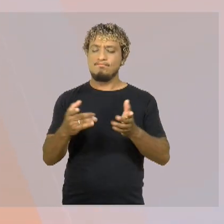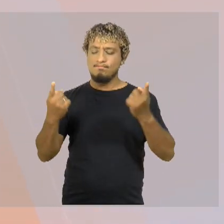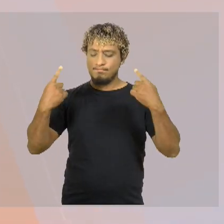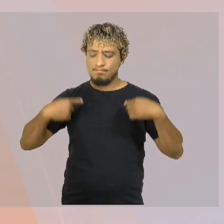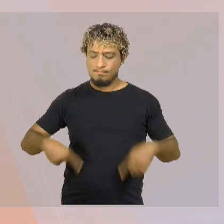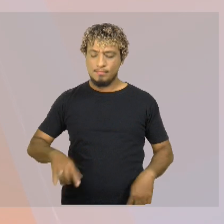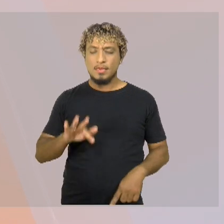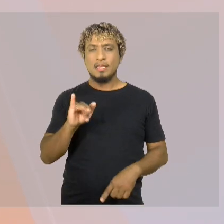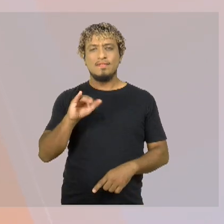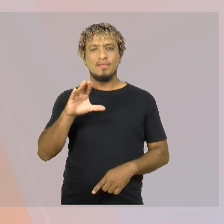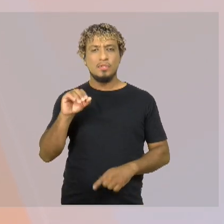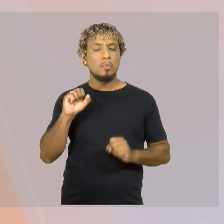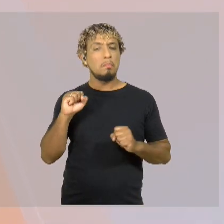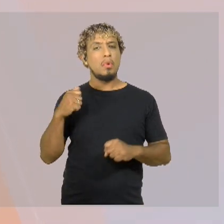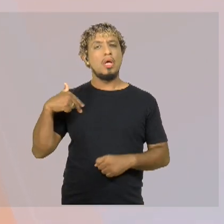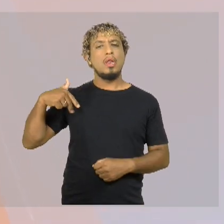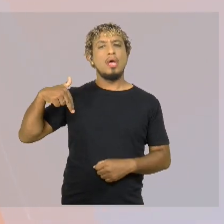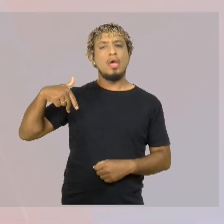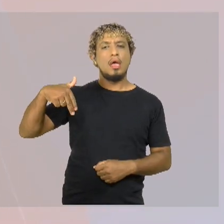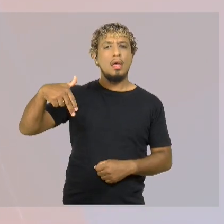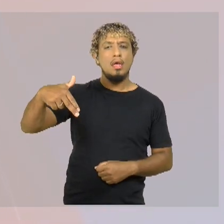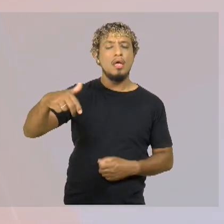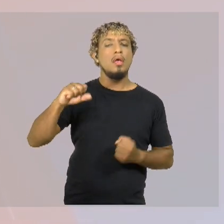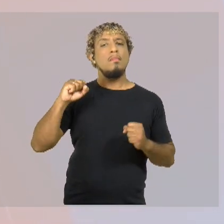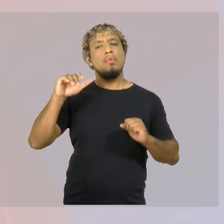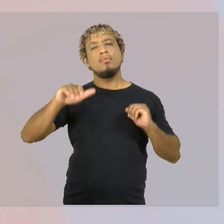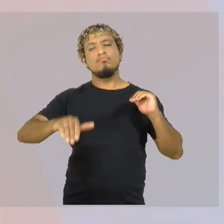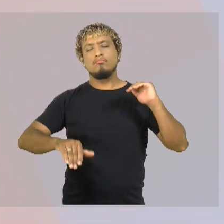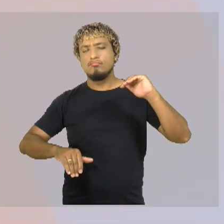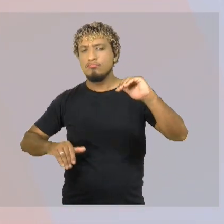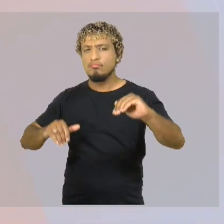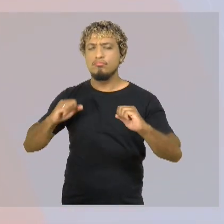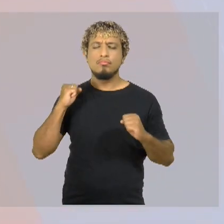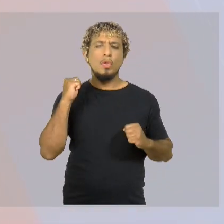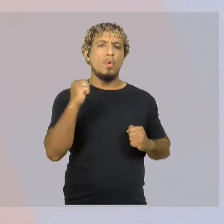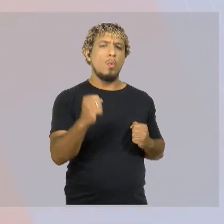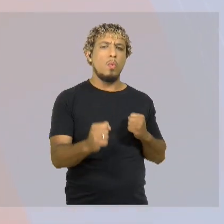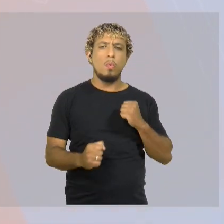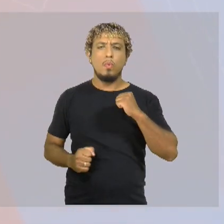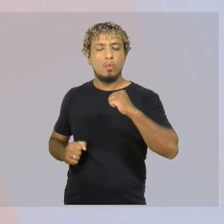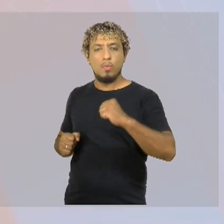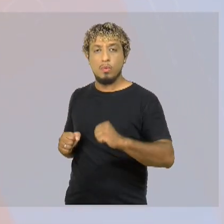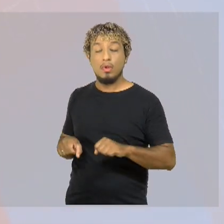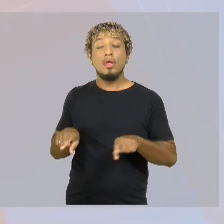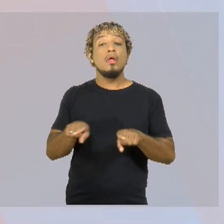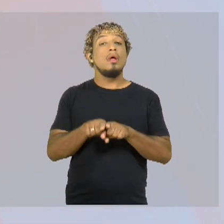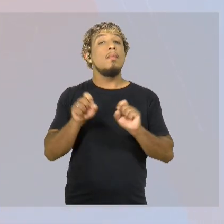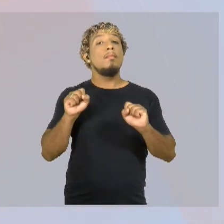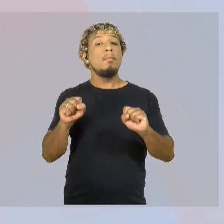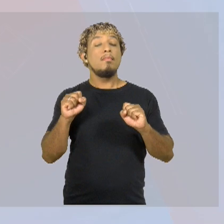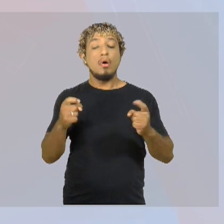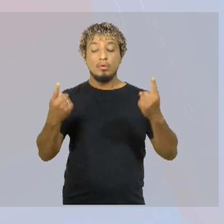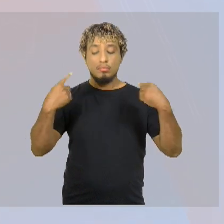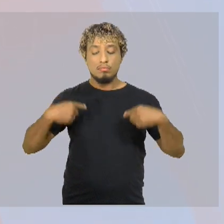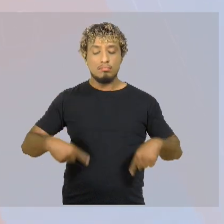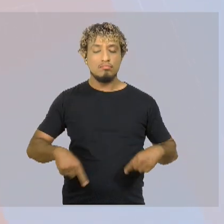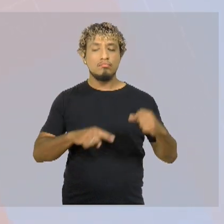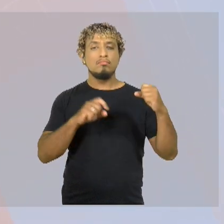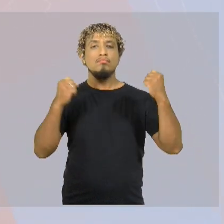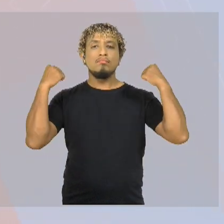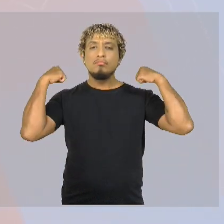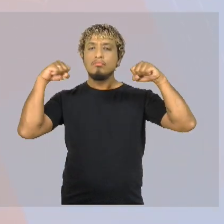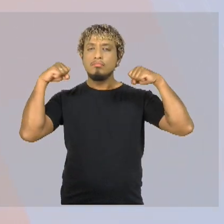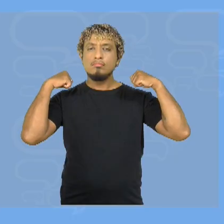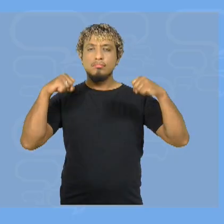Que vai desde caminhada, natação, corrida, e até mesmo o fortalecimento muscular com